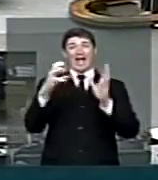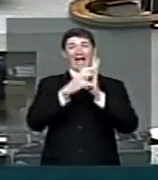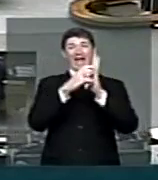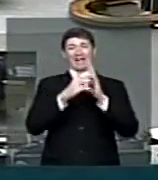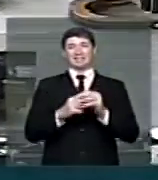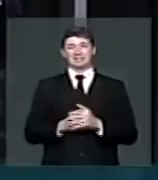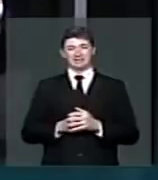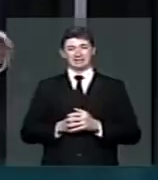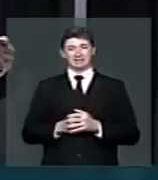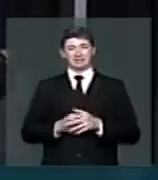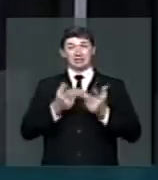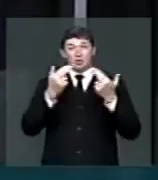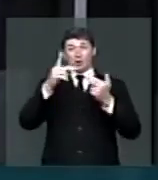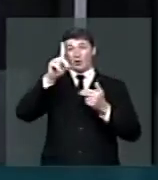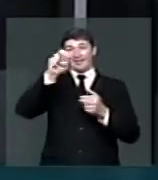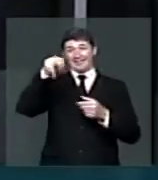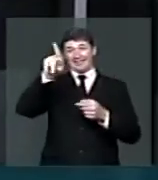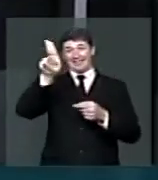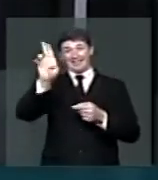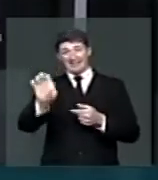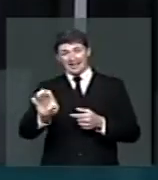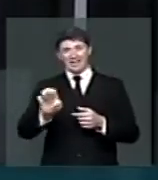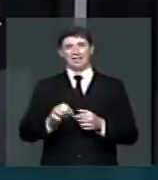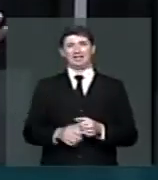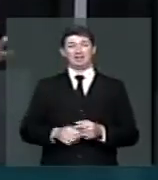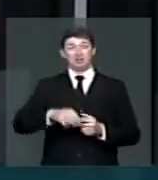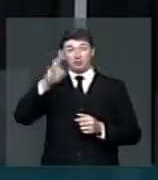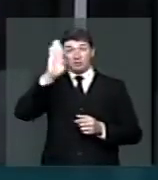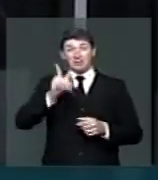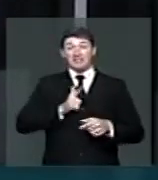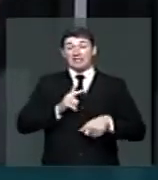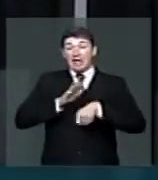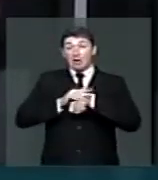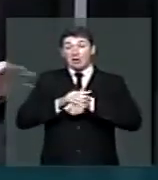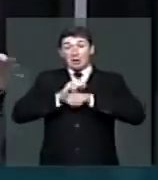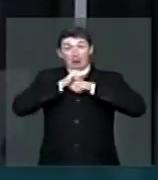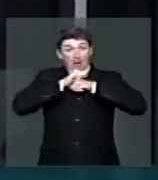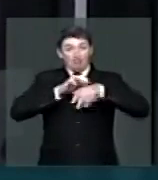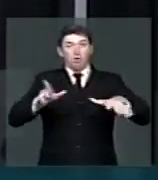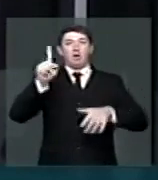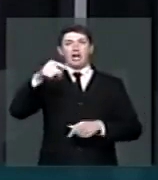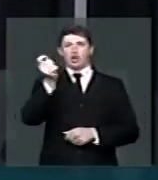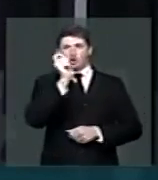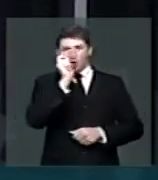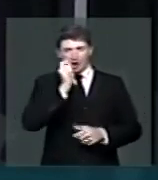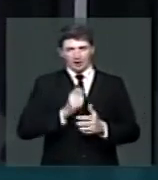como viveu da dengue, o Brasil vive uma verdadeira epidemia das drogas.